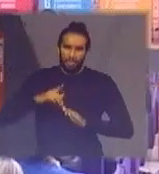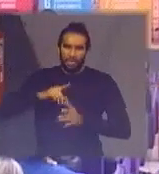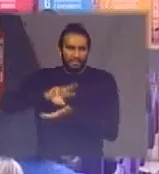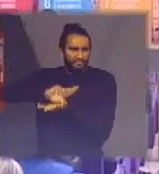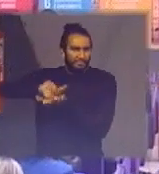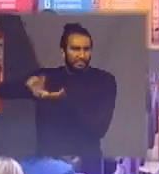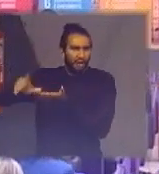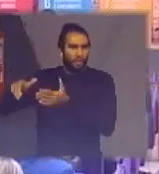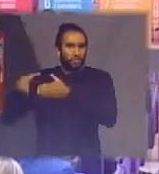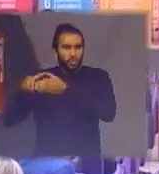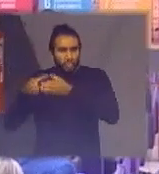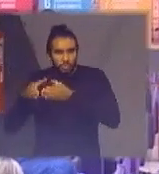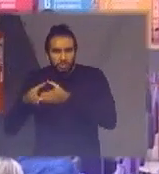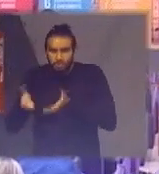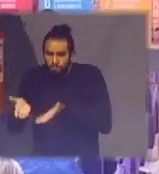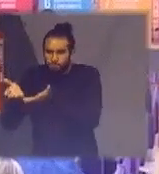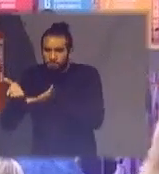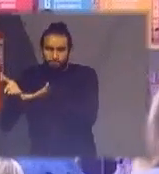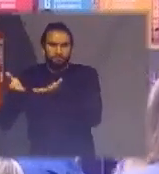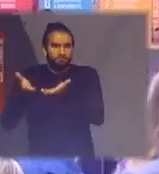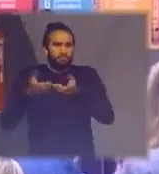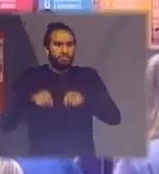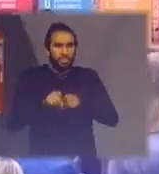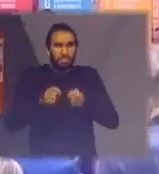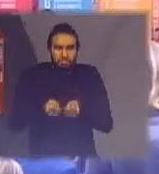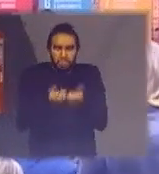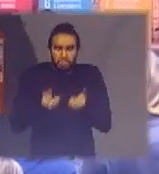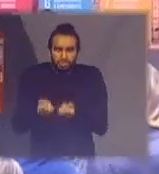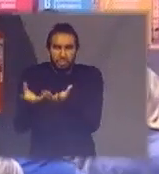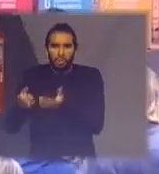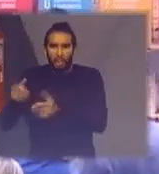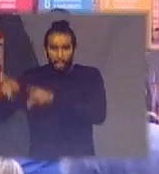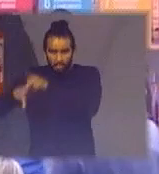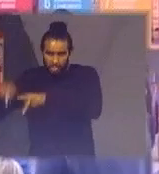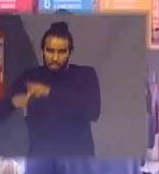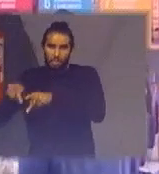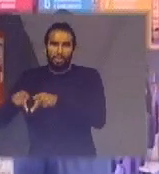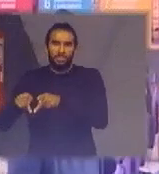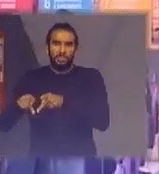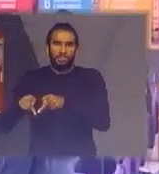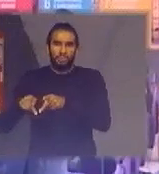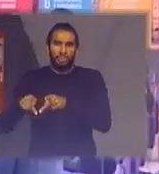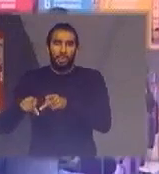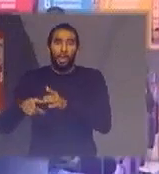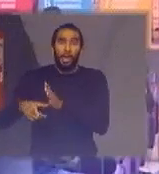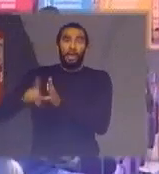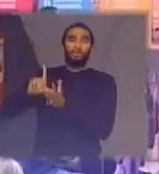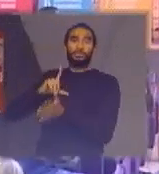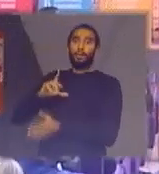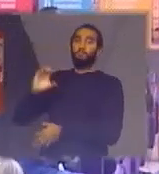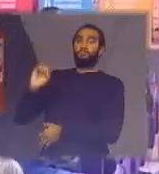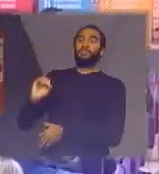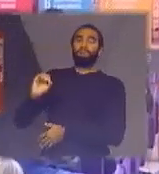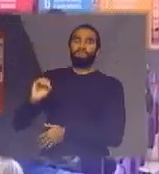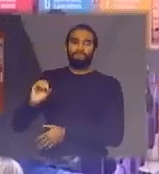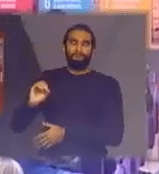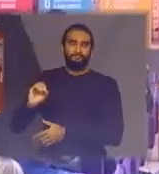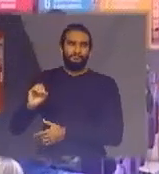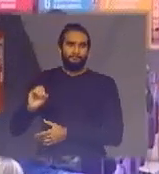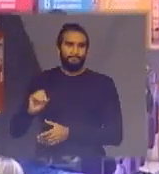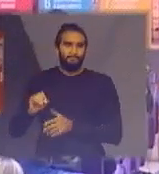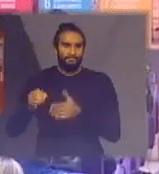que estão mobilizando conjuntos de população começou a piscar ali que deu zero gente zero zero zero então